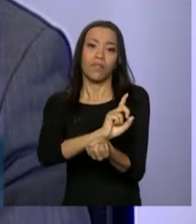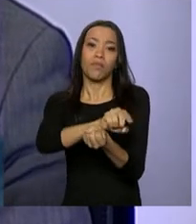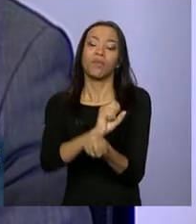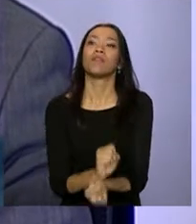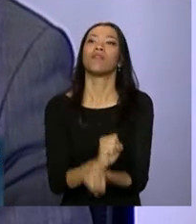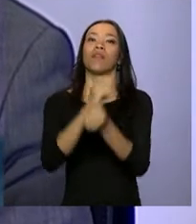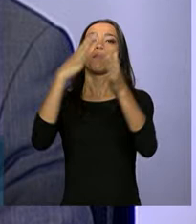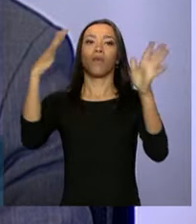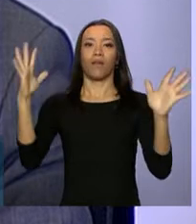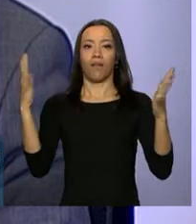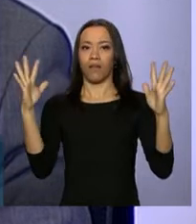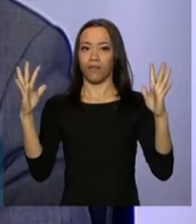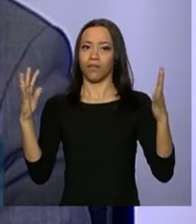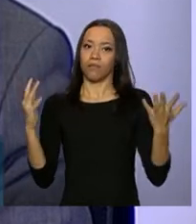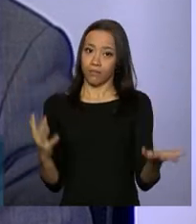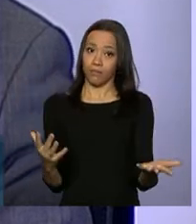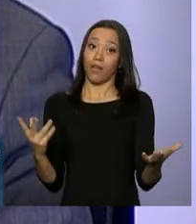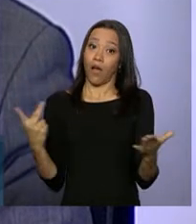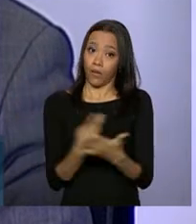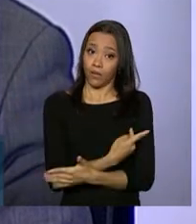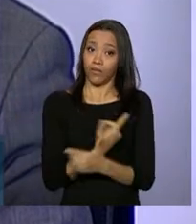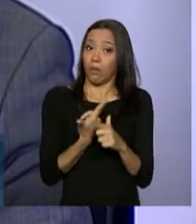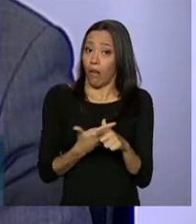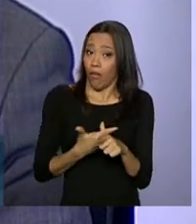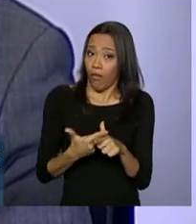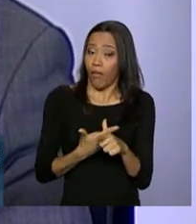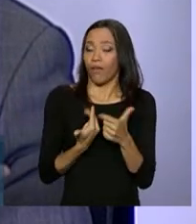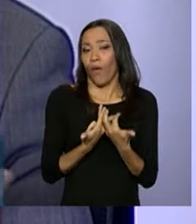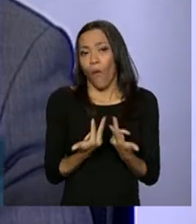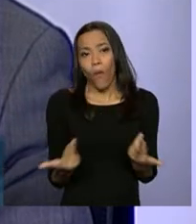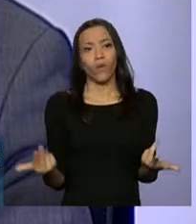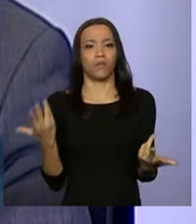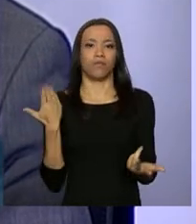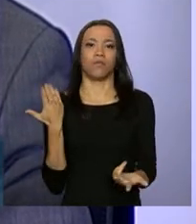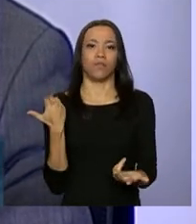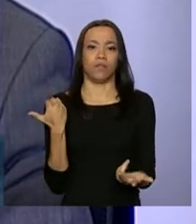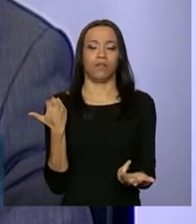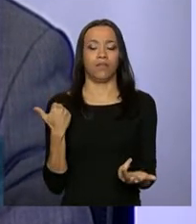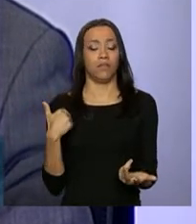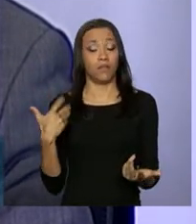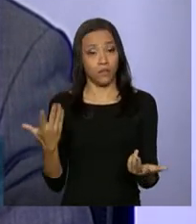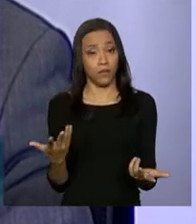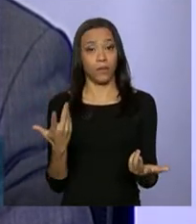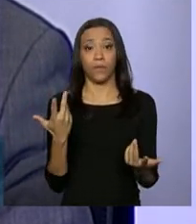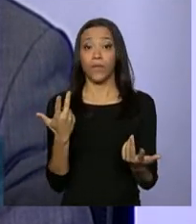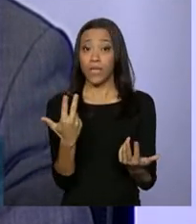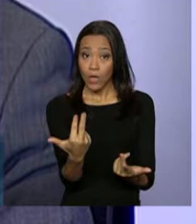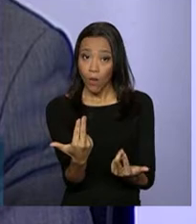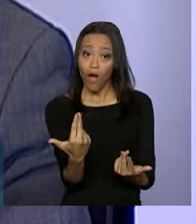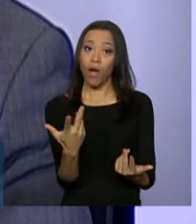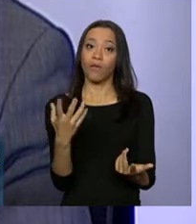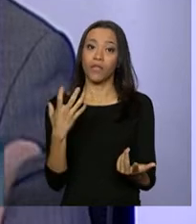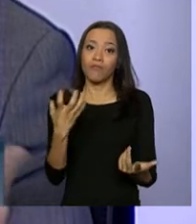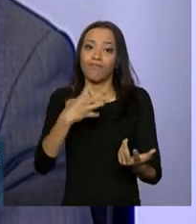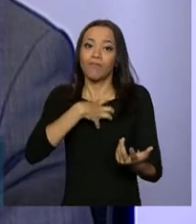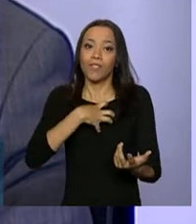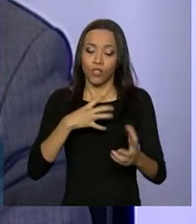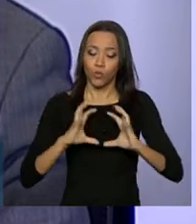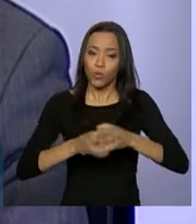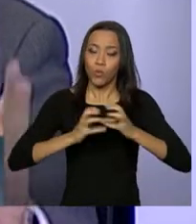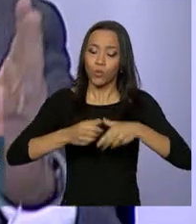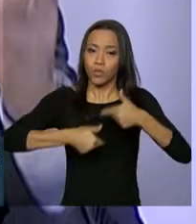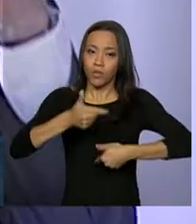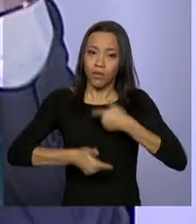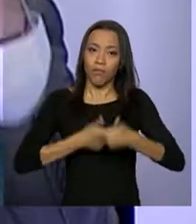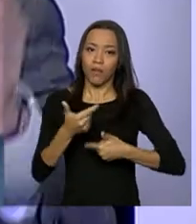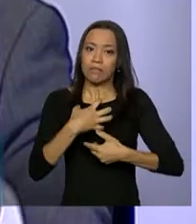Obviamente que a ação nossa também gera reações, e essas situações encontradas pelo grupo móvel são ainda, infelizmente,